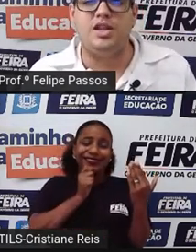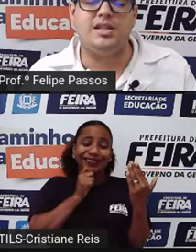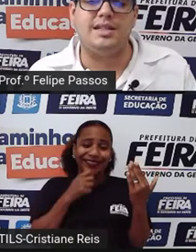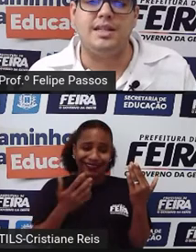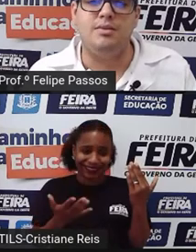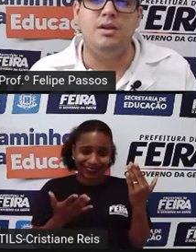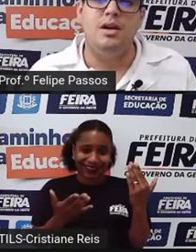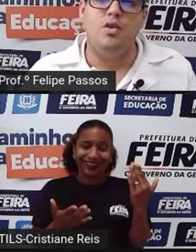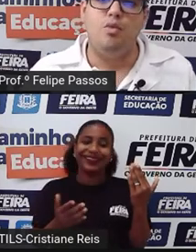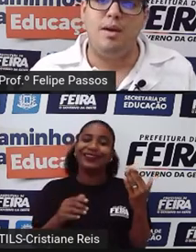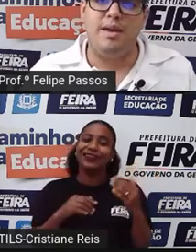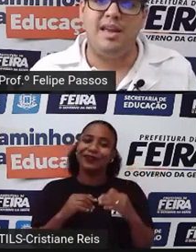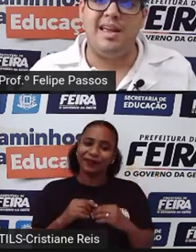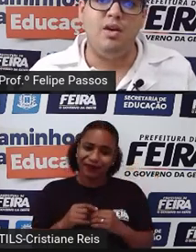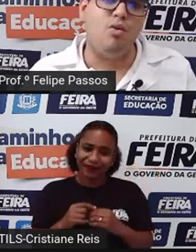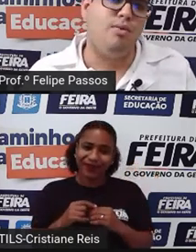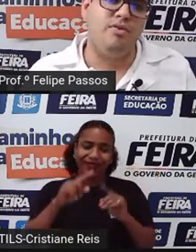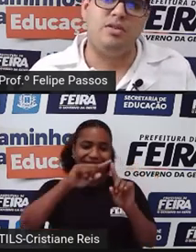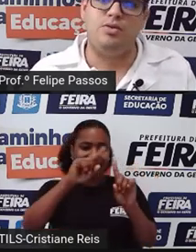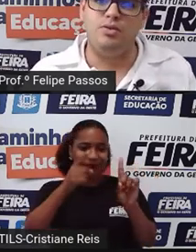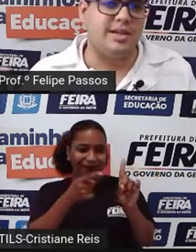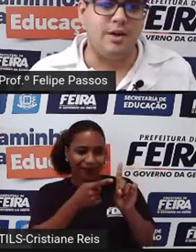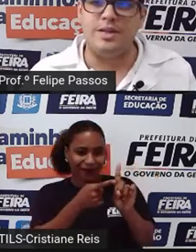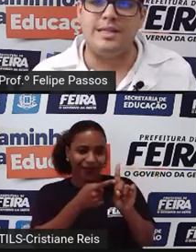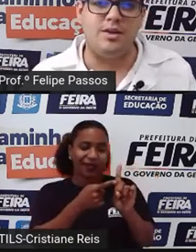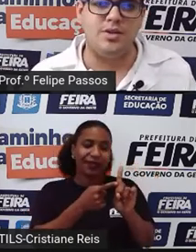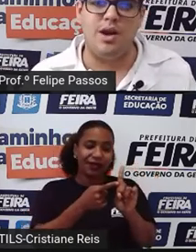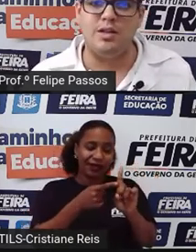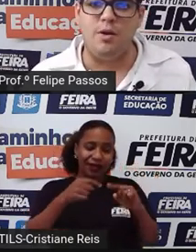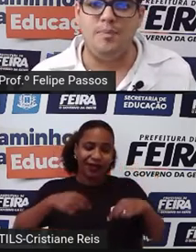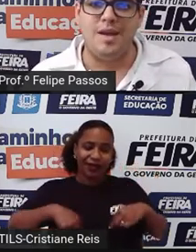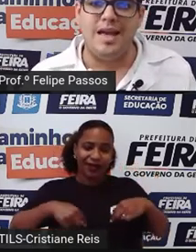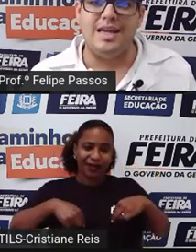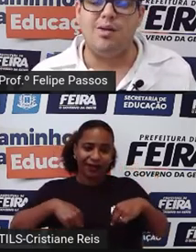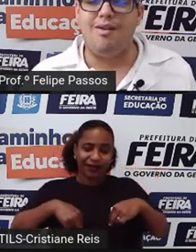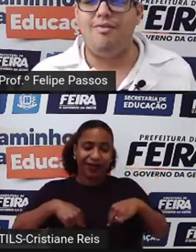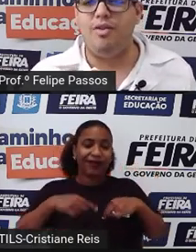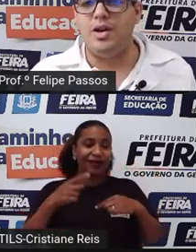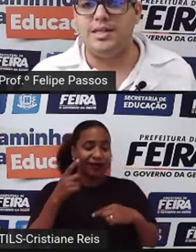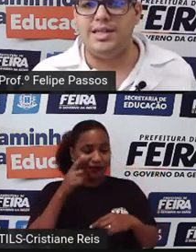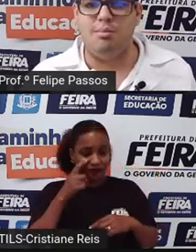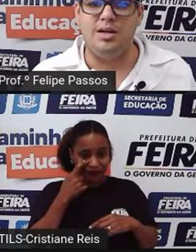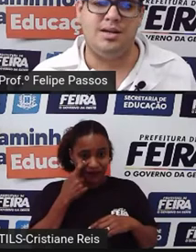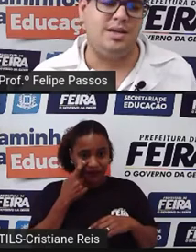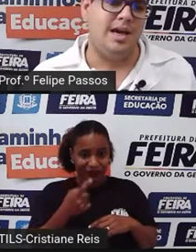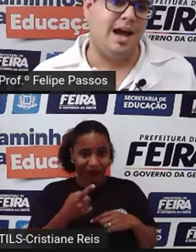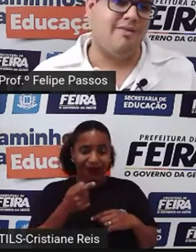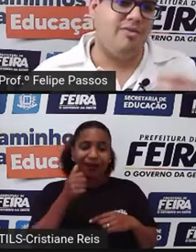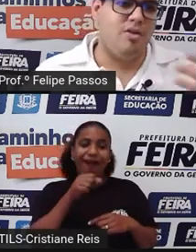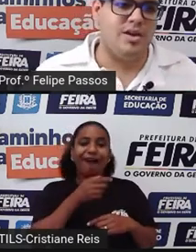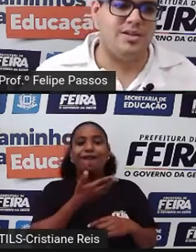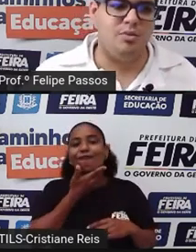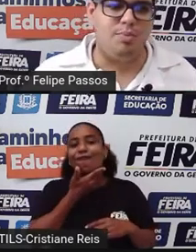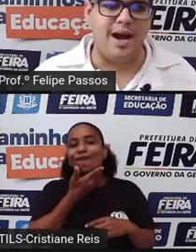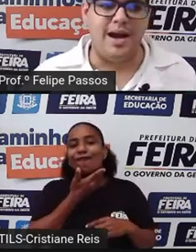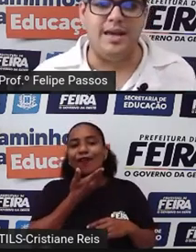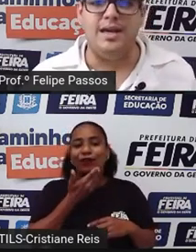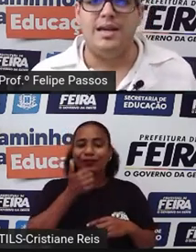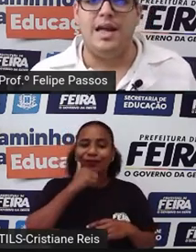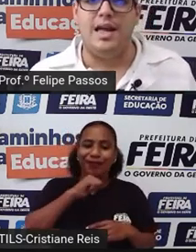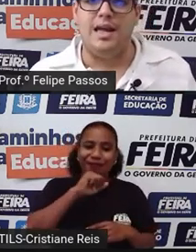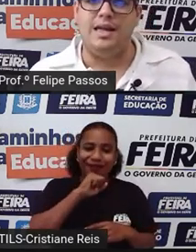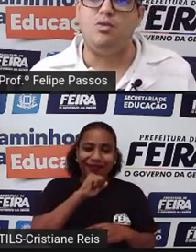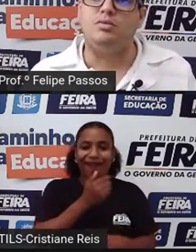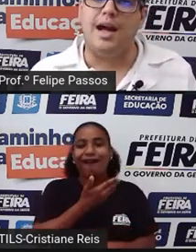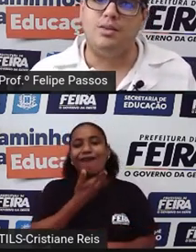período da gestação, o bebê, ele ouve tudo o que está acontecendo ao seu redor. Então, a voz da mãe, a voz do pai,